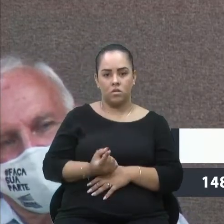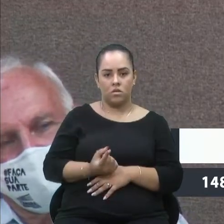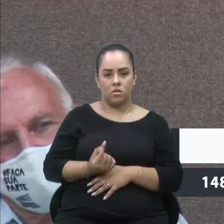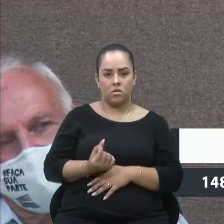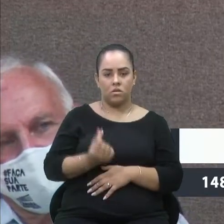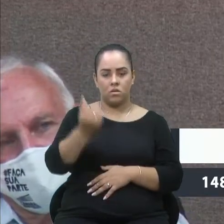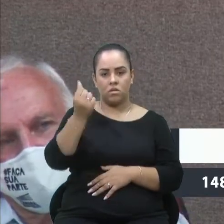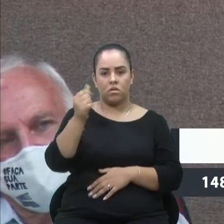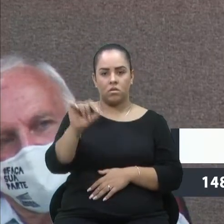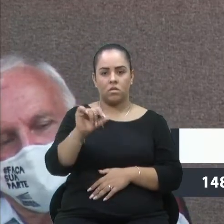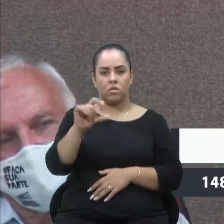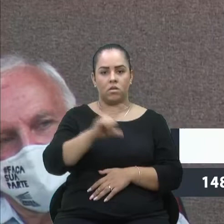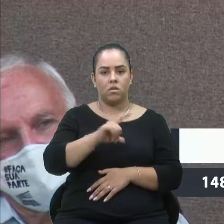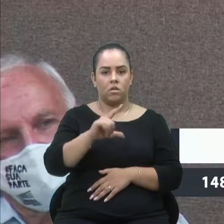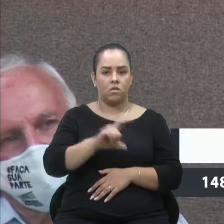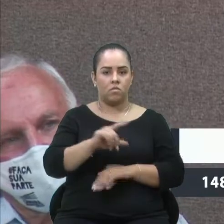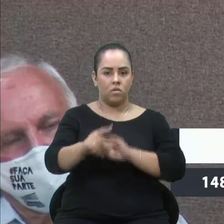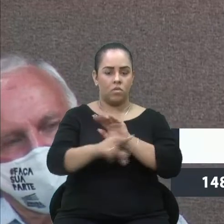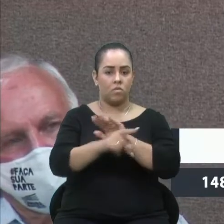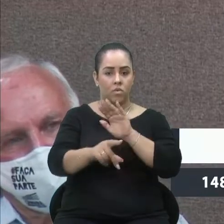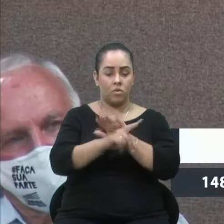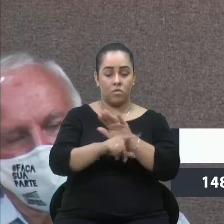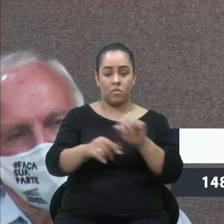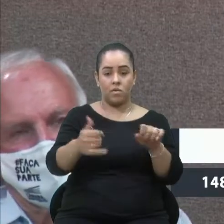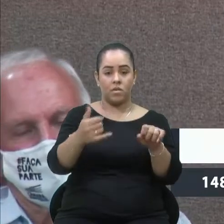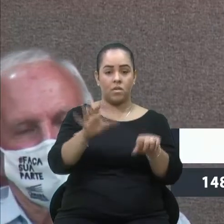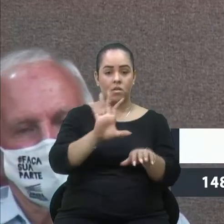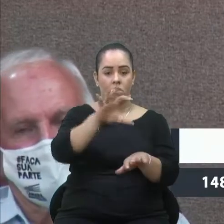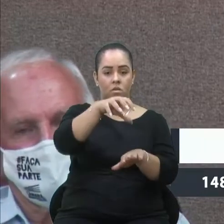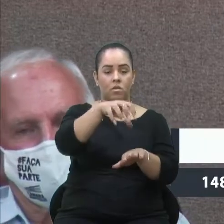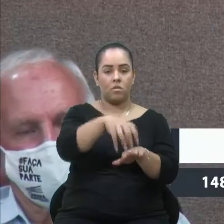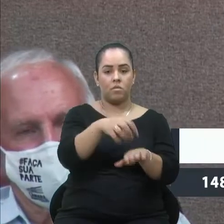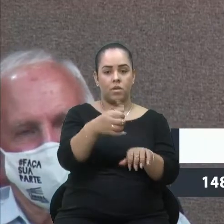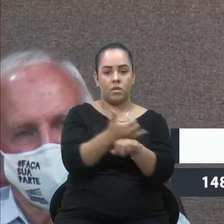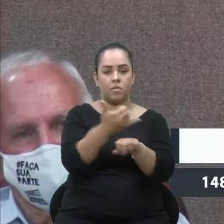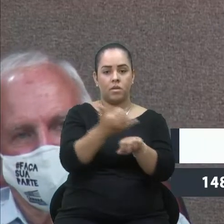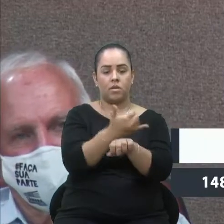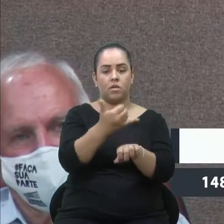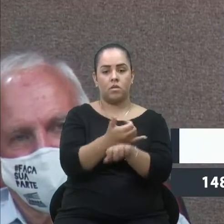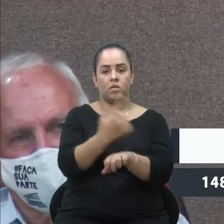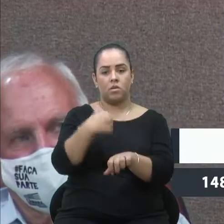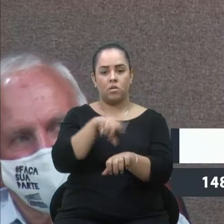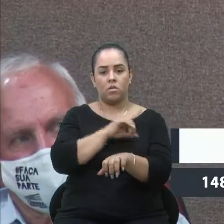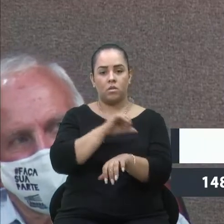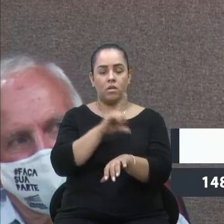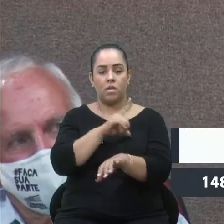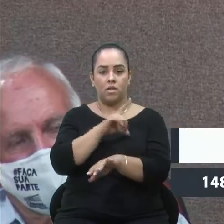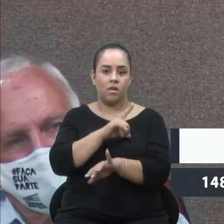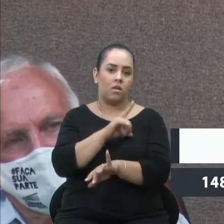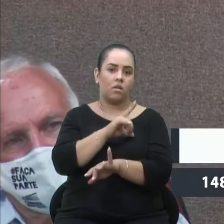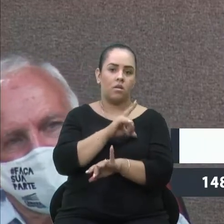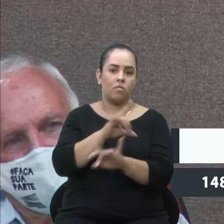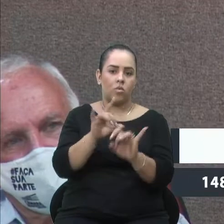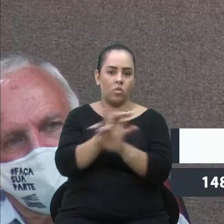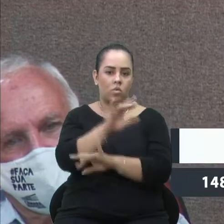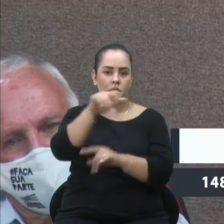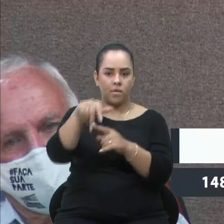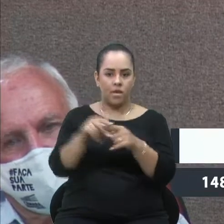polo metal mecânica, o setor forte que nós temos na questão de mecânicas, preparações de motores,